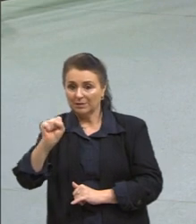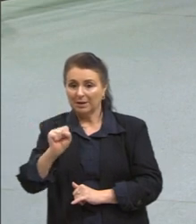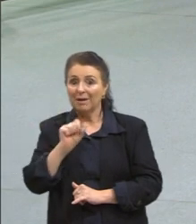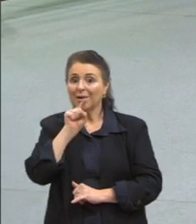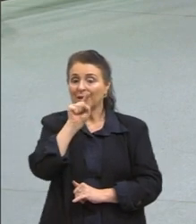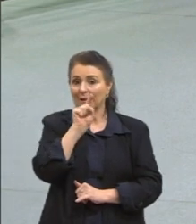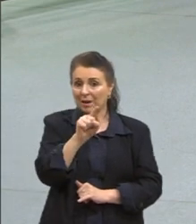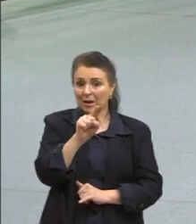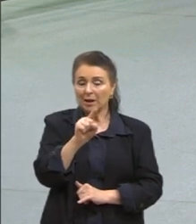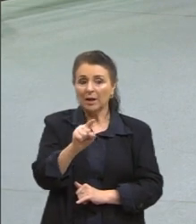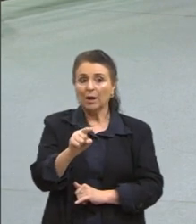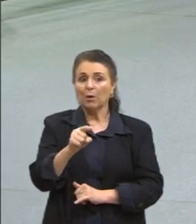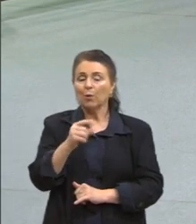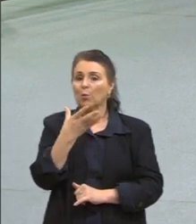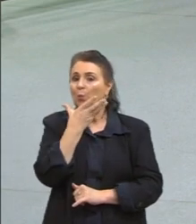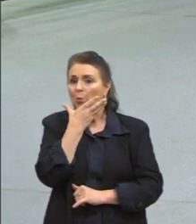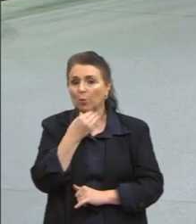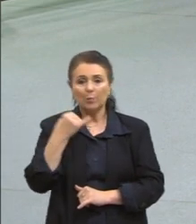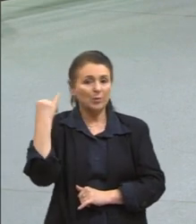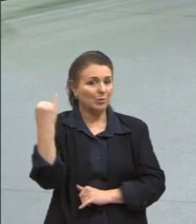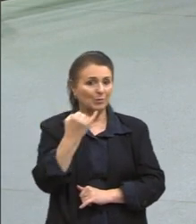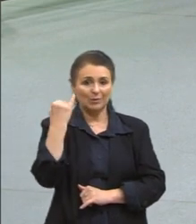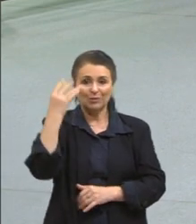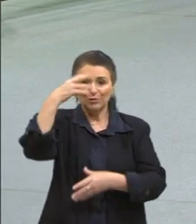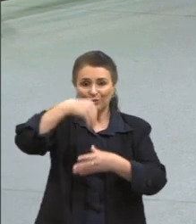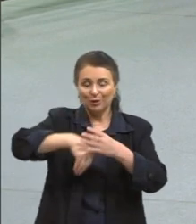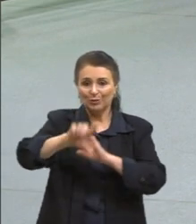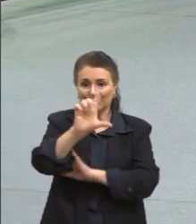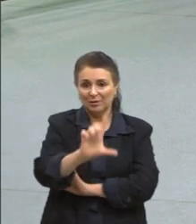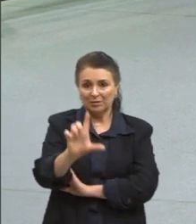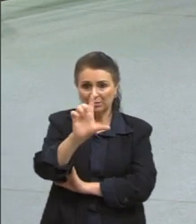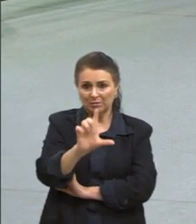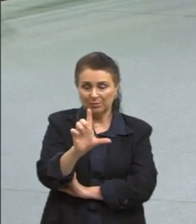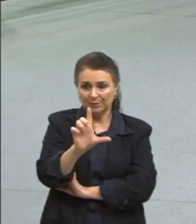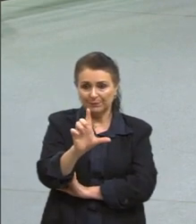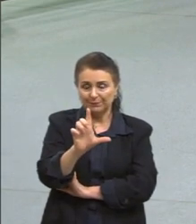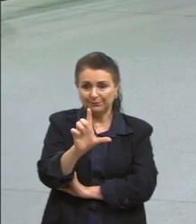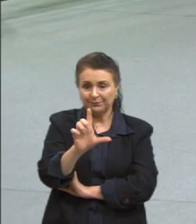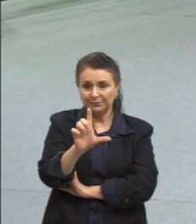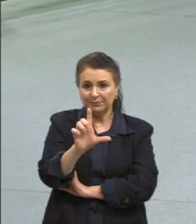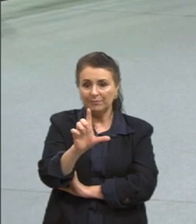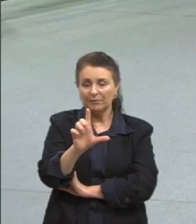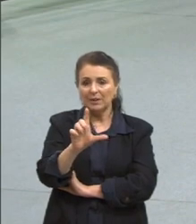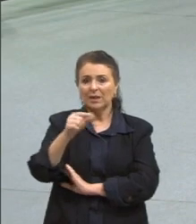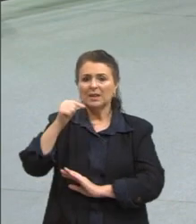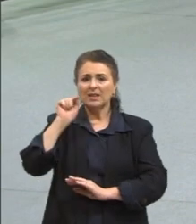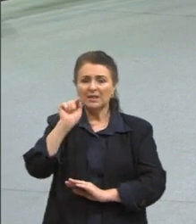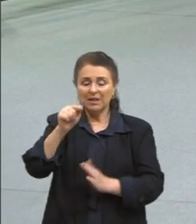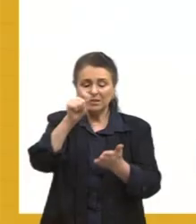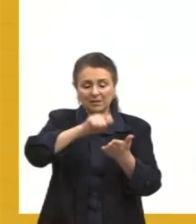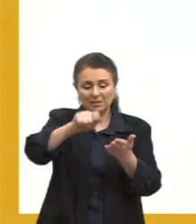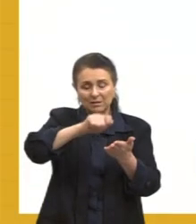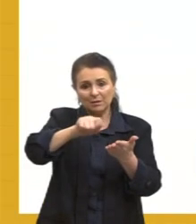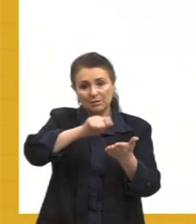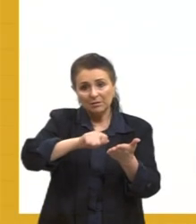batido, né? Dentro da literatura. E aí nós temos, gente, esses escritores,